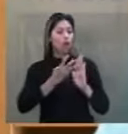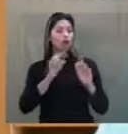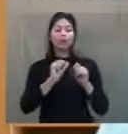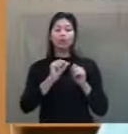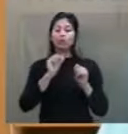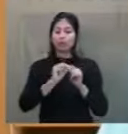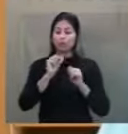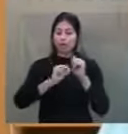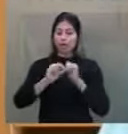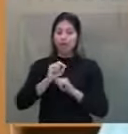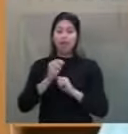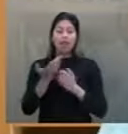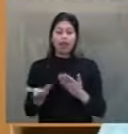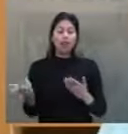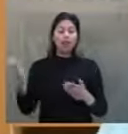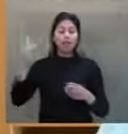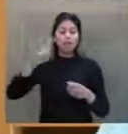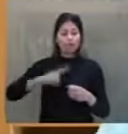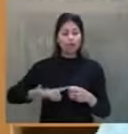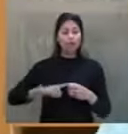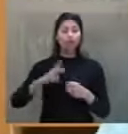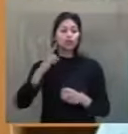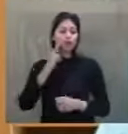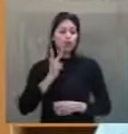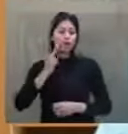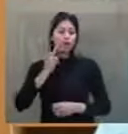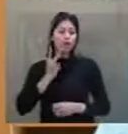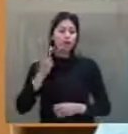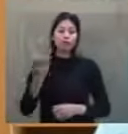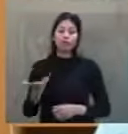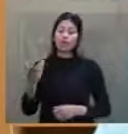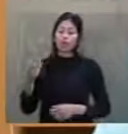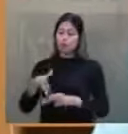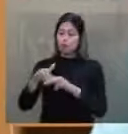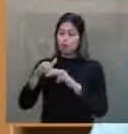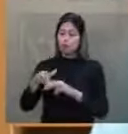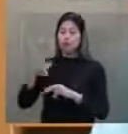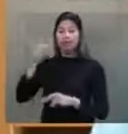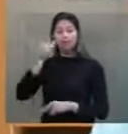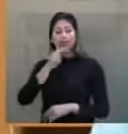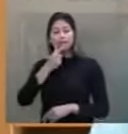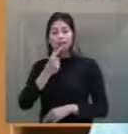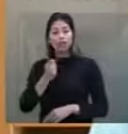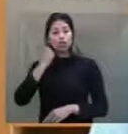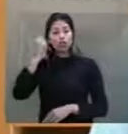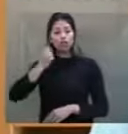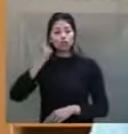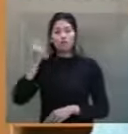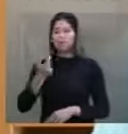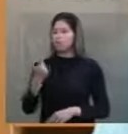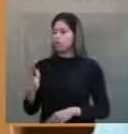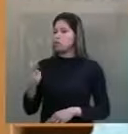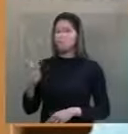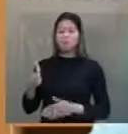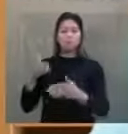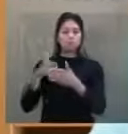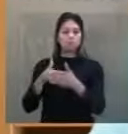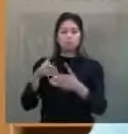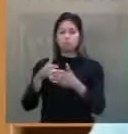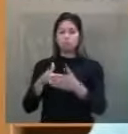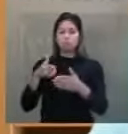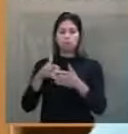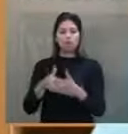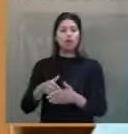do rio voltem ao leito natural desse senador porque aí sim não vai ter nenhum obstáculo porque estamos